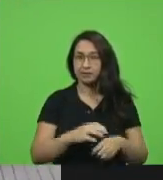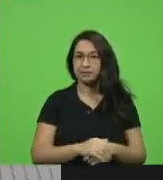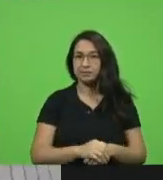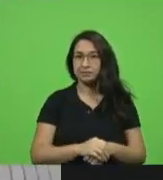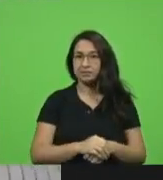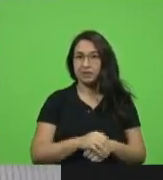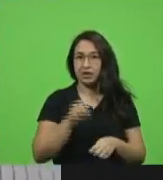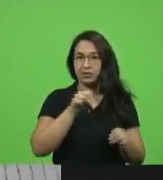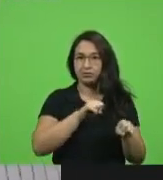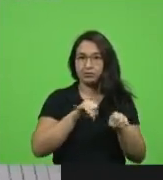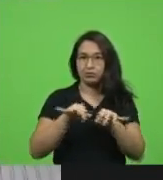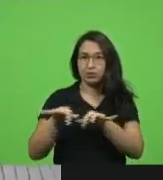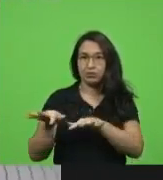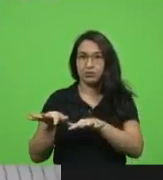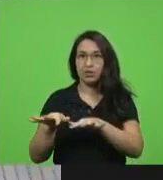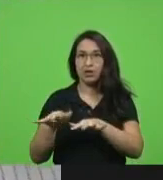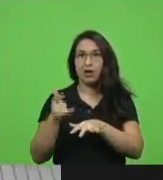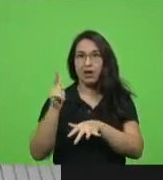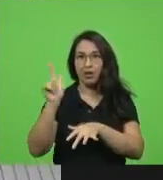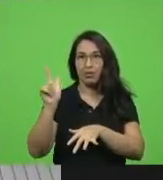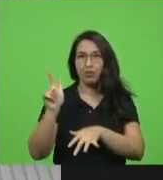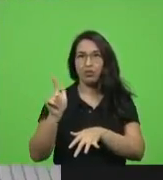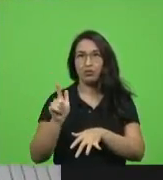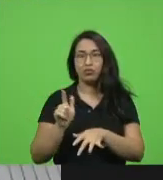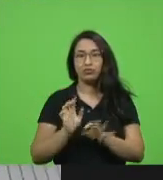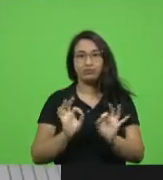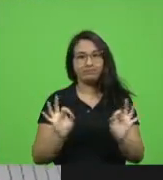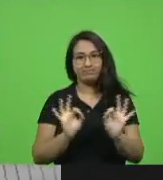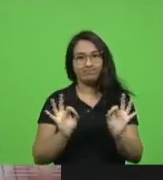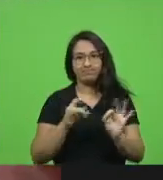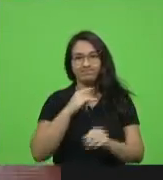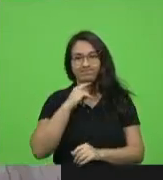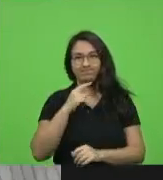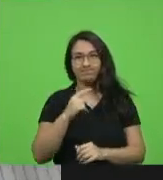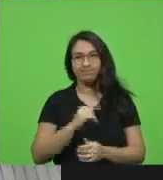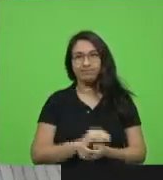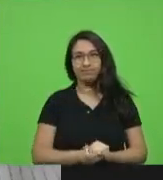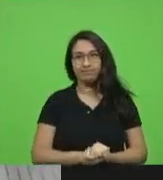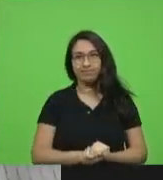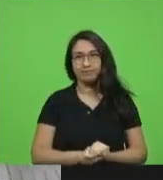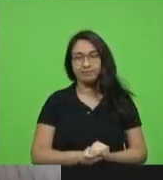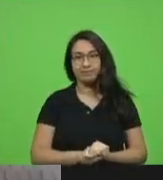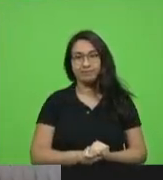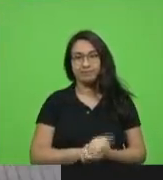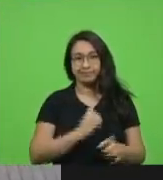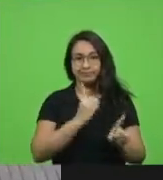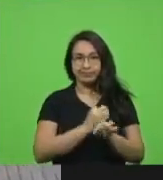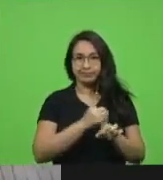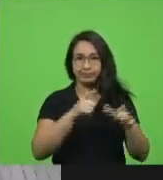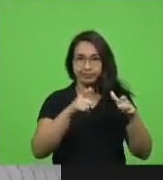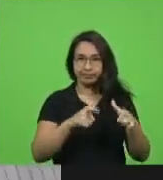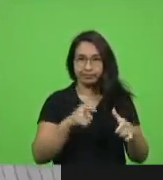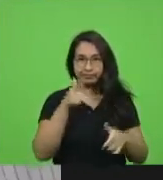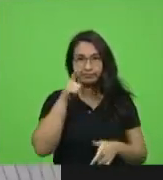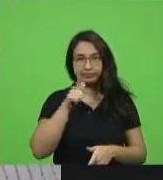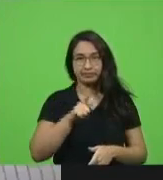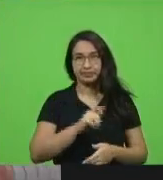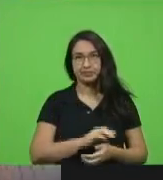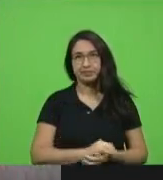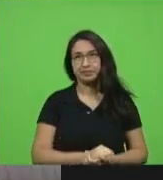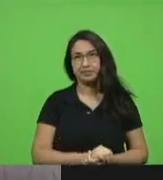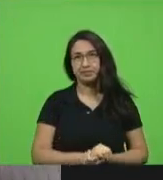sem que tenha sem que tenha a rastreabilidade e nem entra mais nada